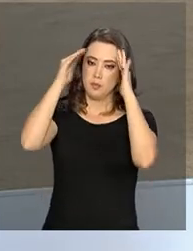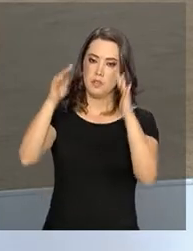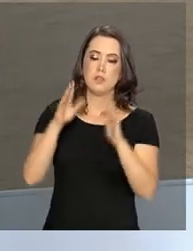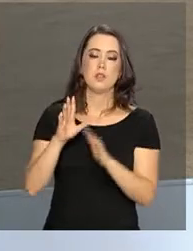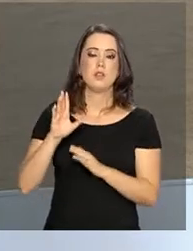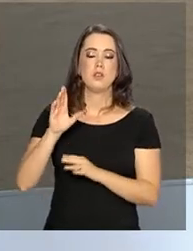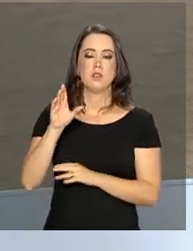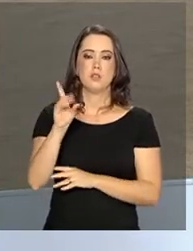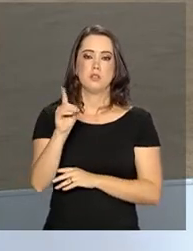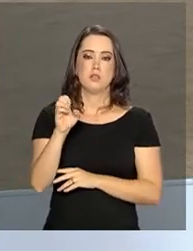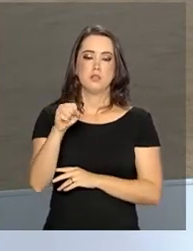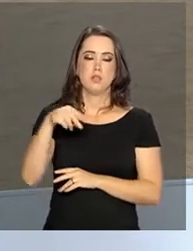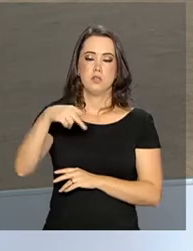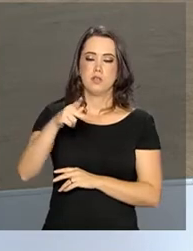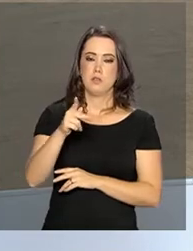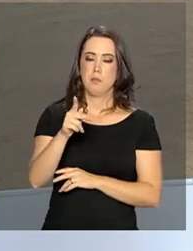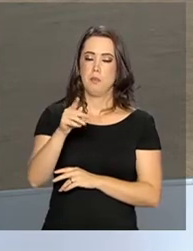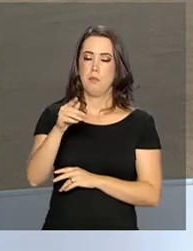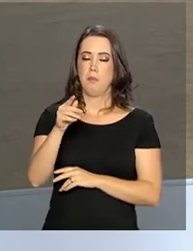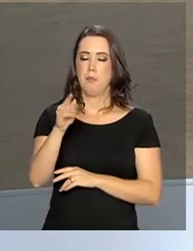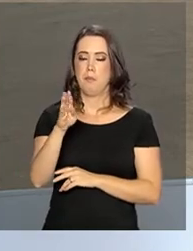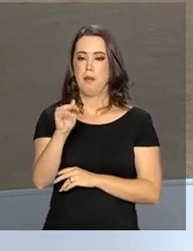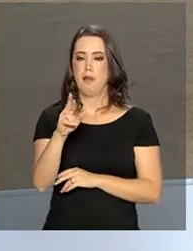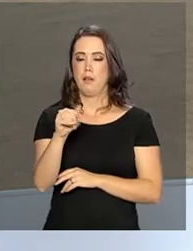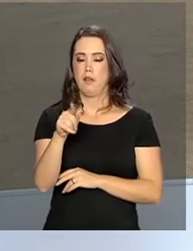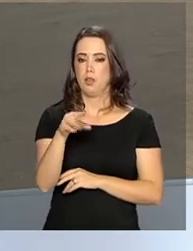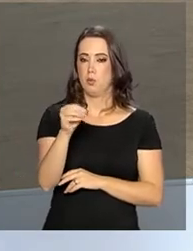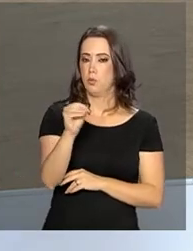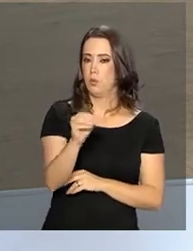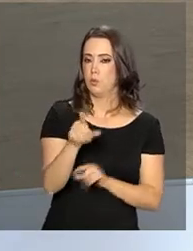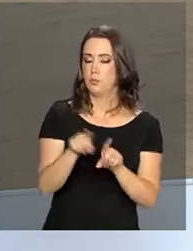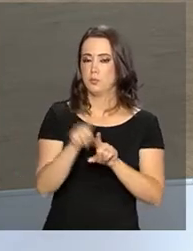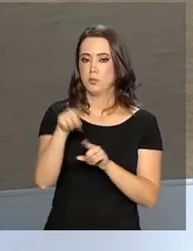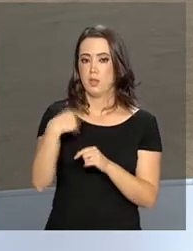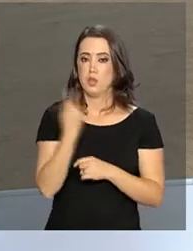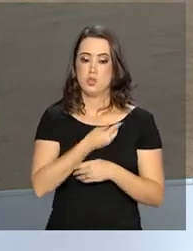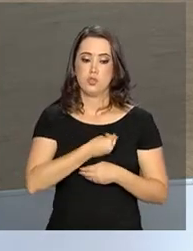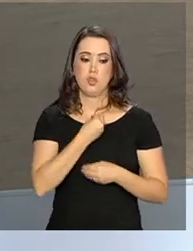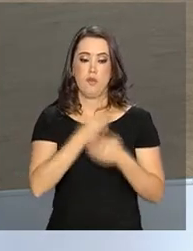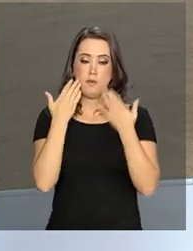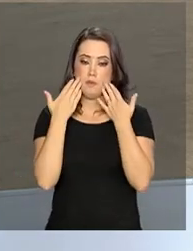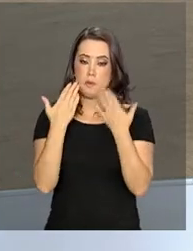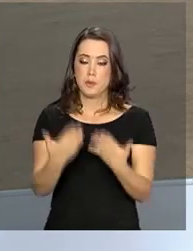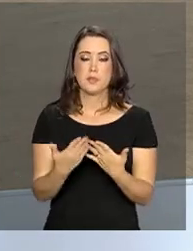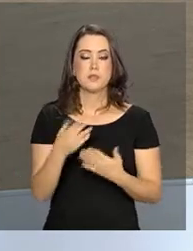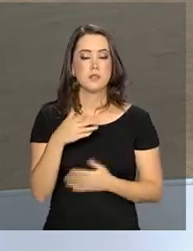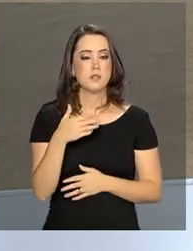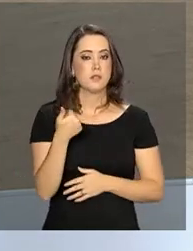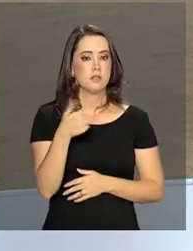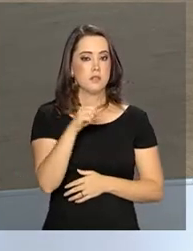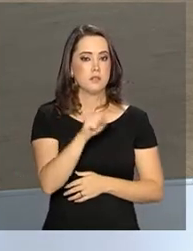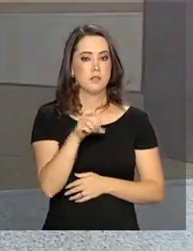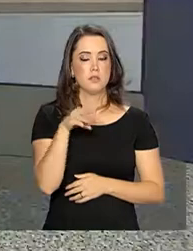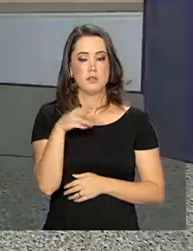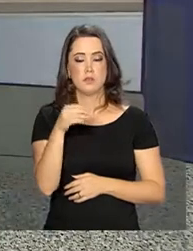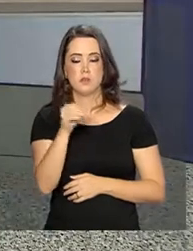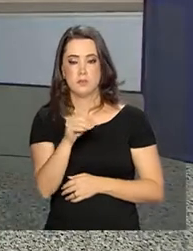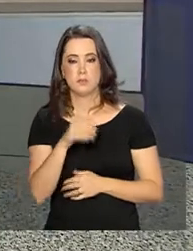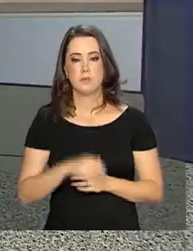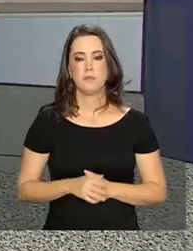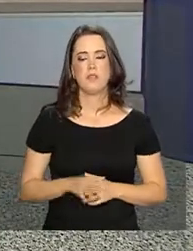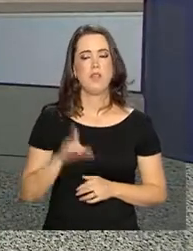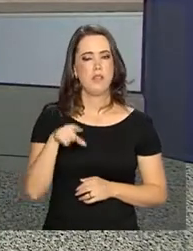de Luca. E a NBR vai transmitir esse evento ao vivo às 18h30. Volto com você no estúdio, Roberto.